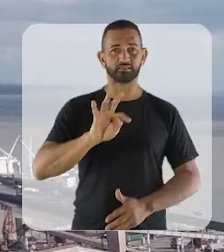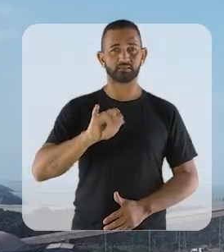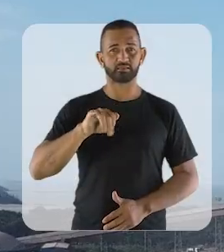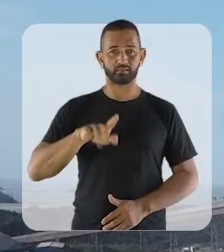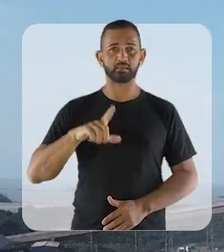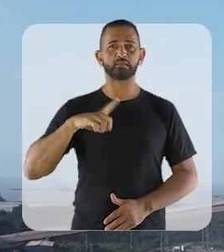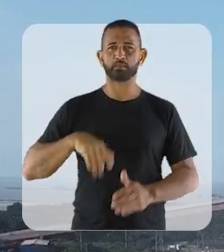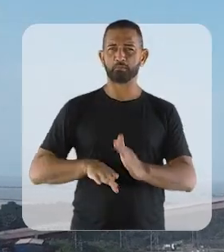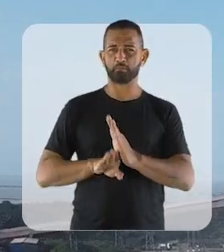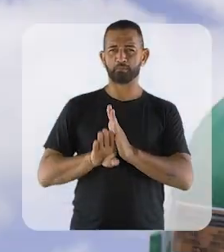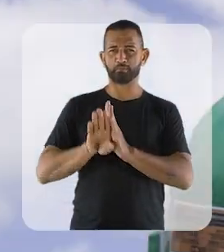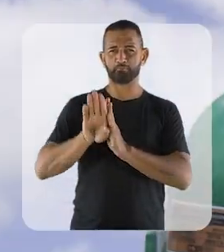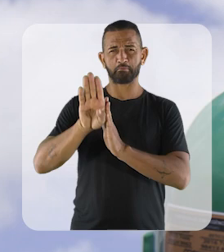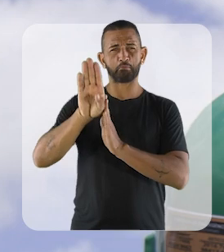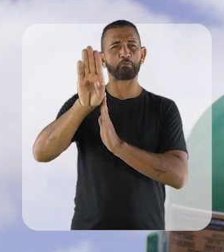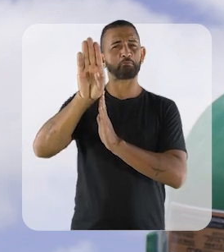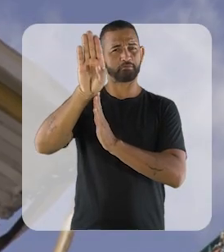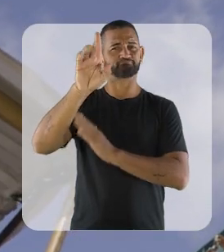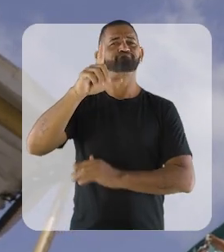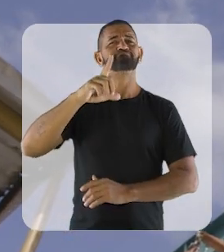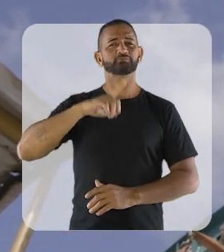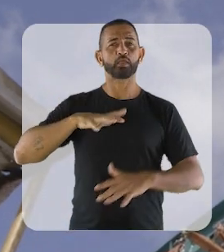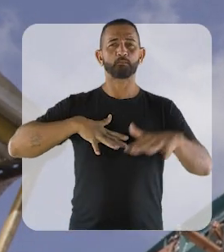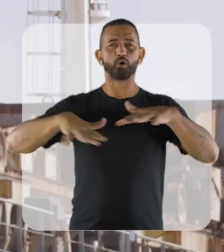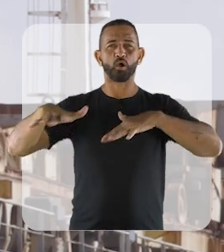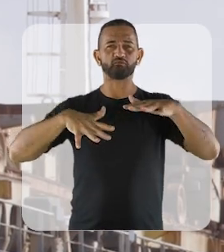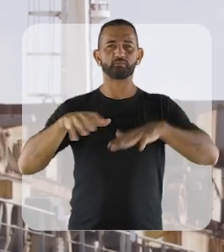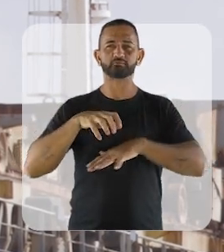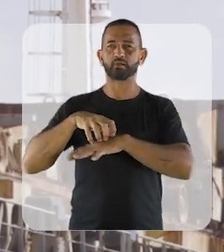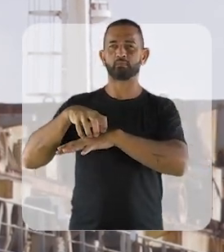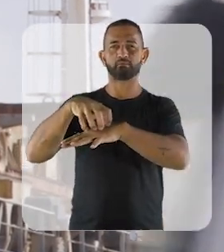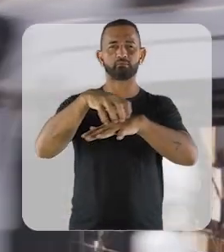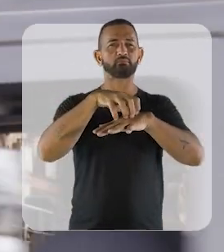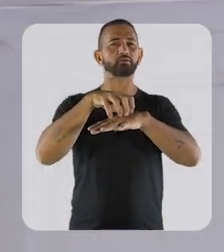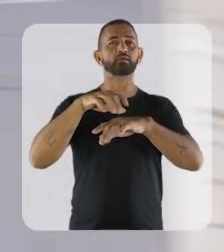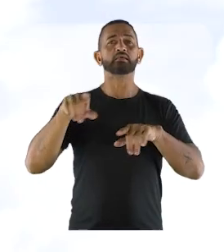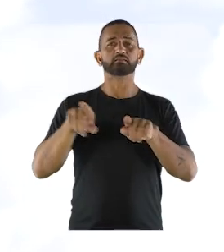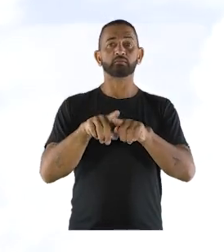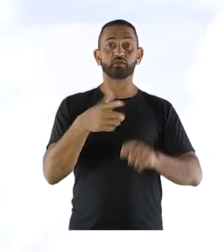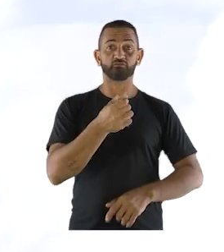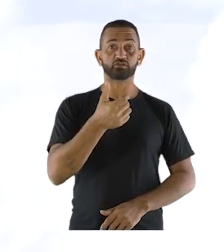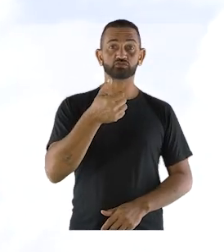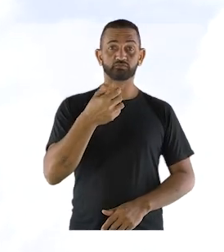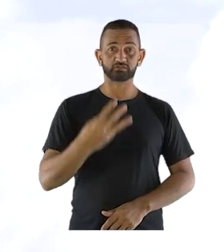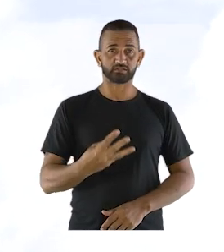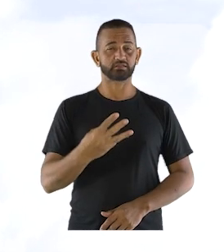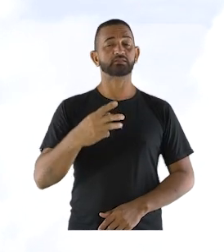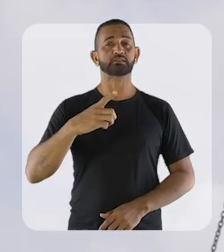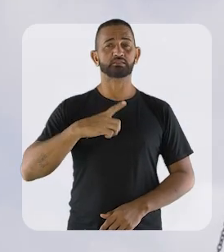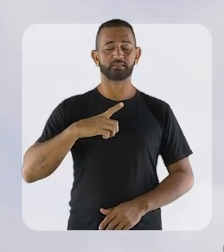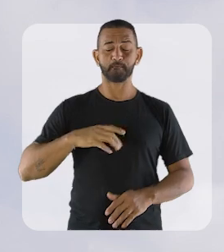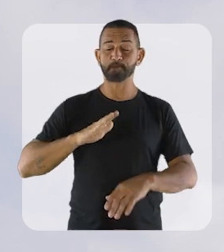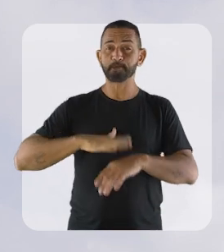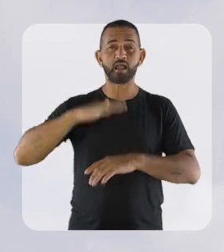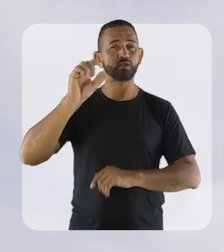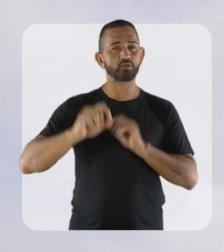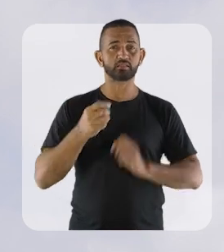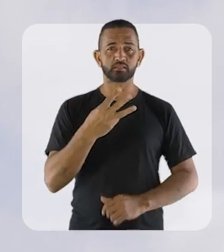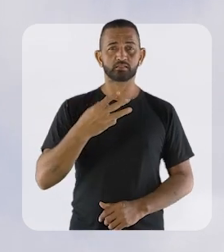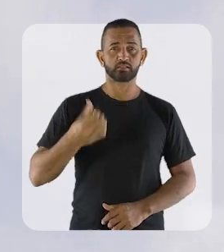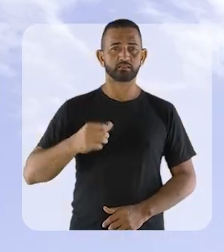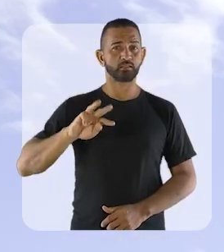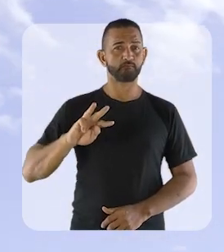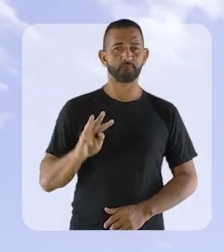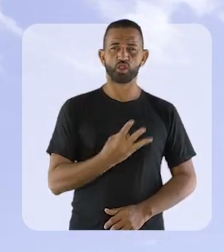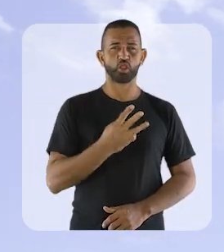vem batendo seguidos recordes em movimentação de cargas. Em 2023, foram mais de 36